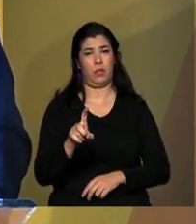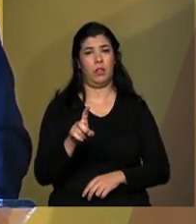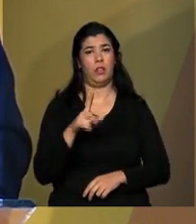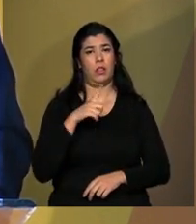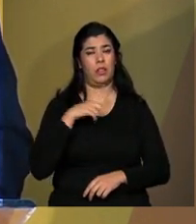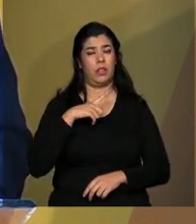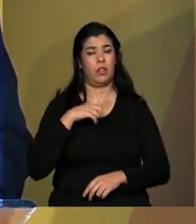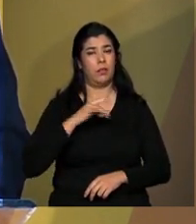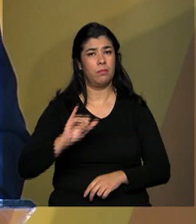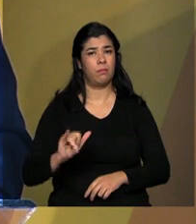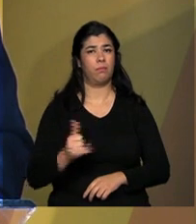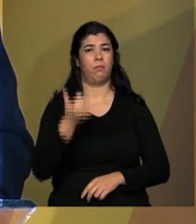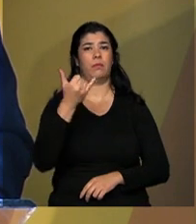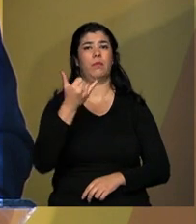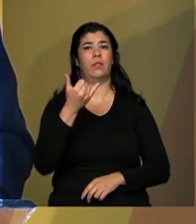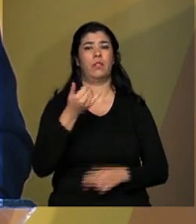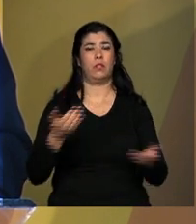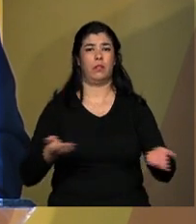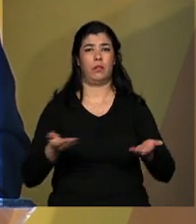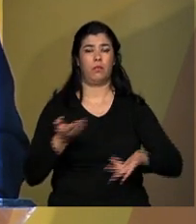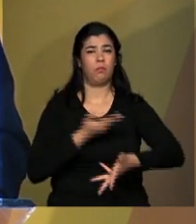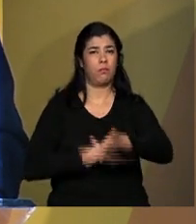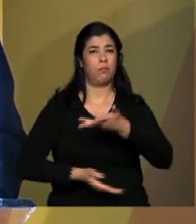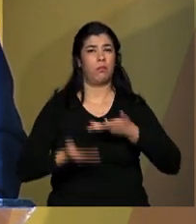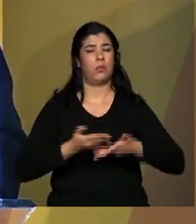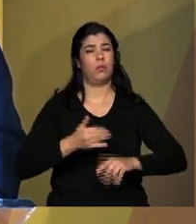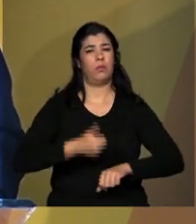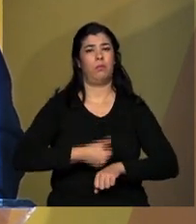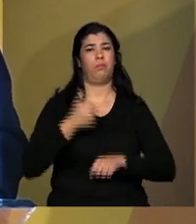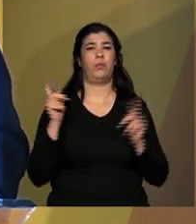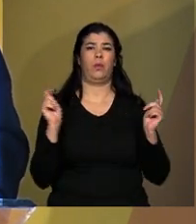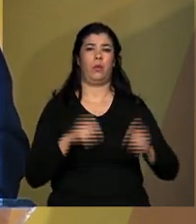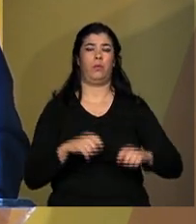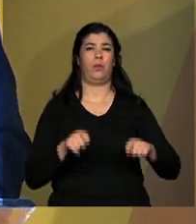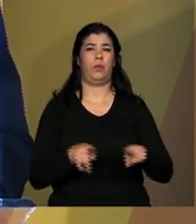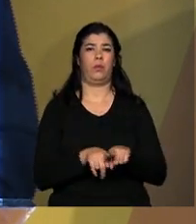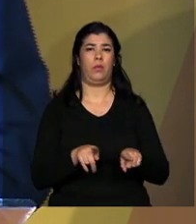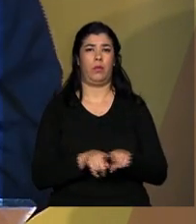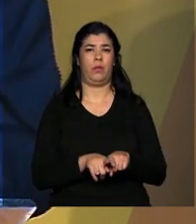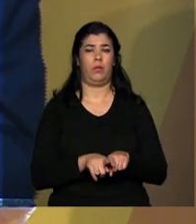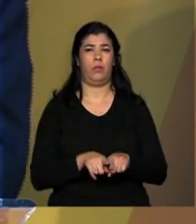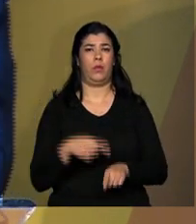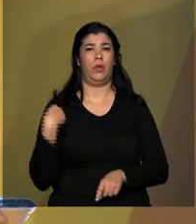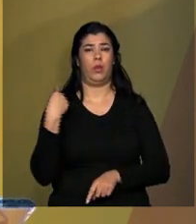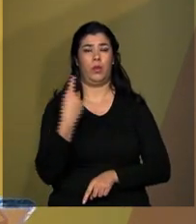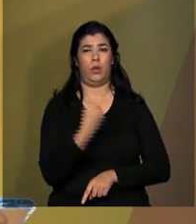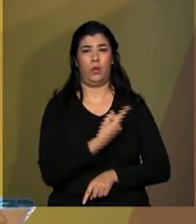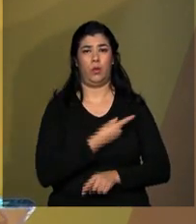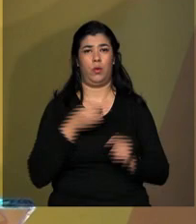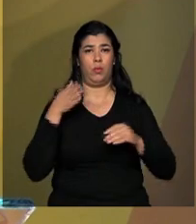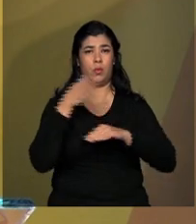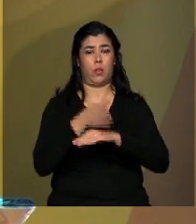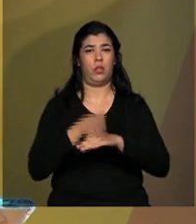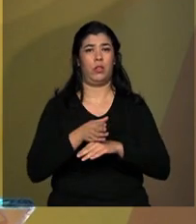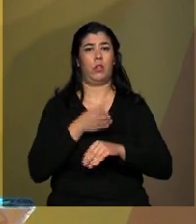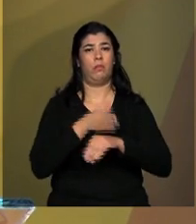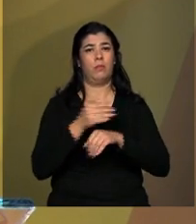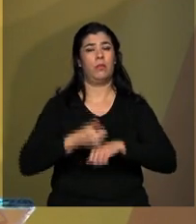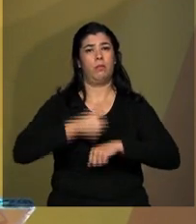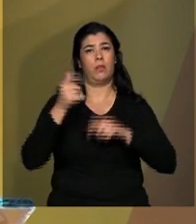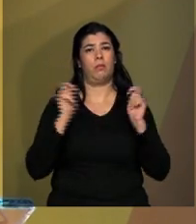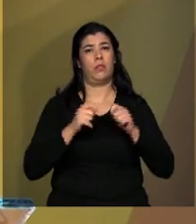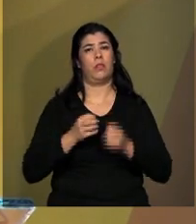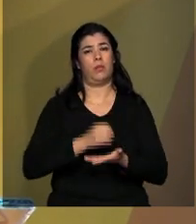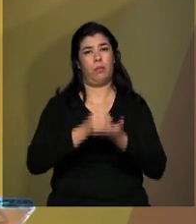oportunidades da melhor maneira possível. Somos um portal de investimentos. Podem contar